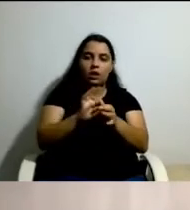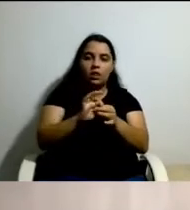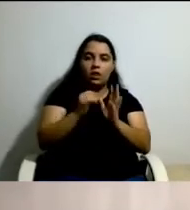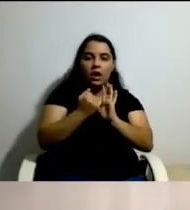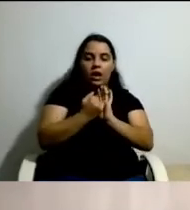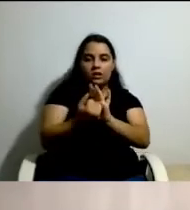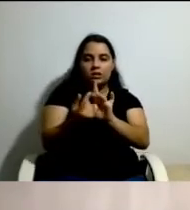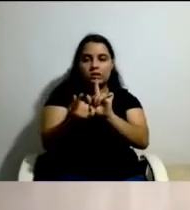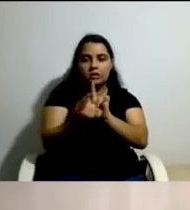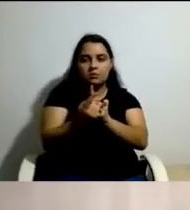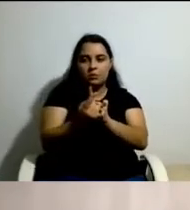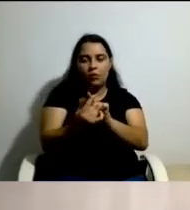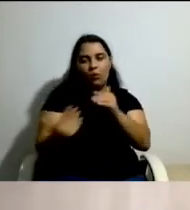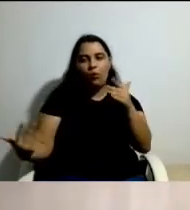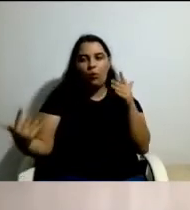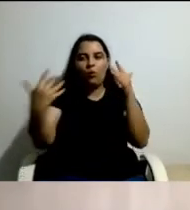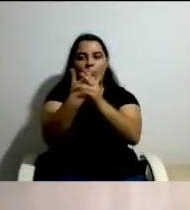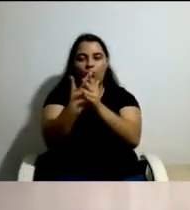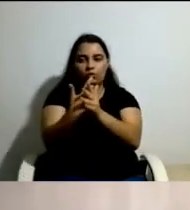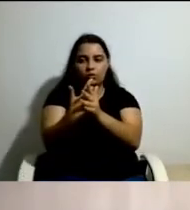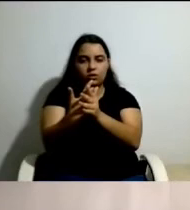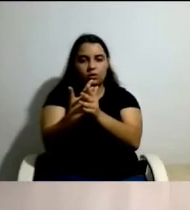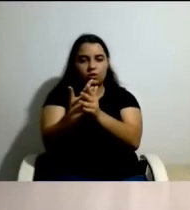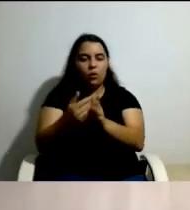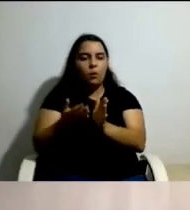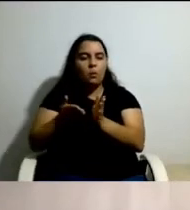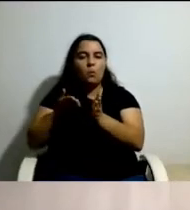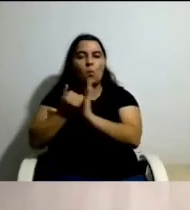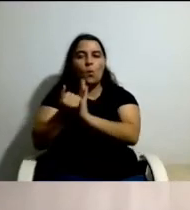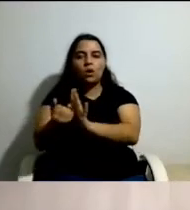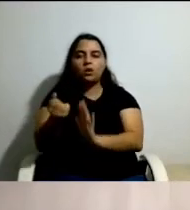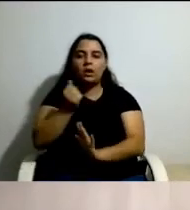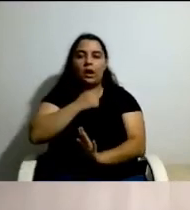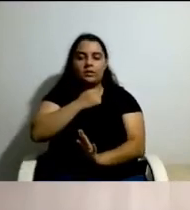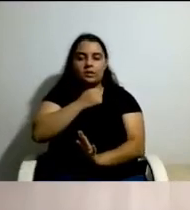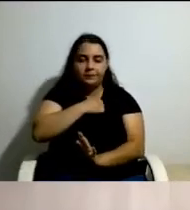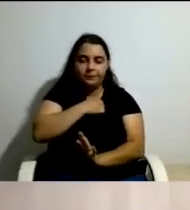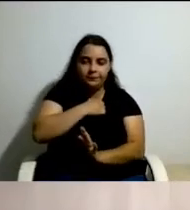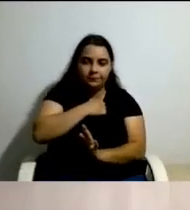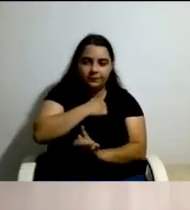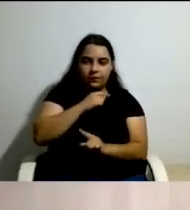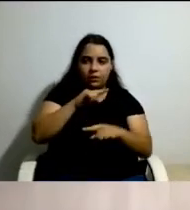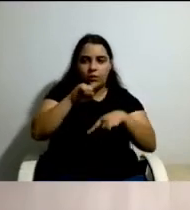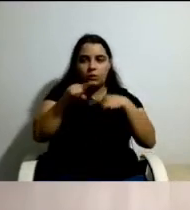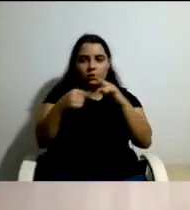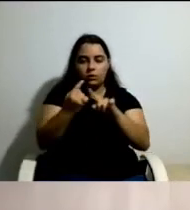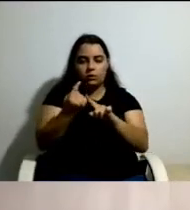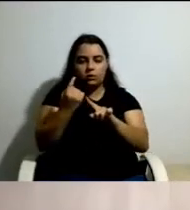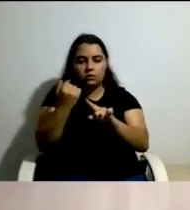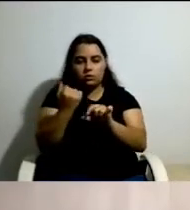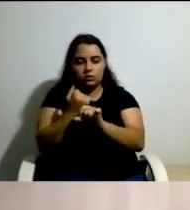confundindo também um pouco com o apoio domiciliário e outra discricionalidade em algum tipo de